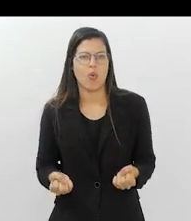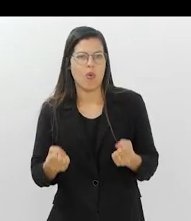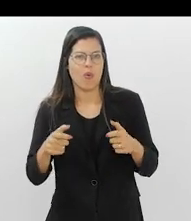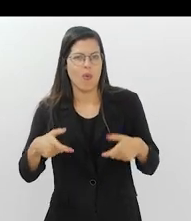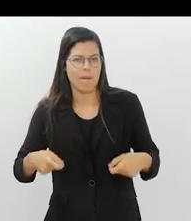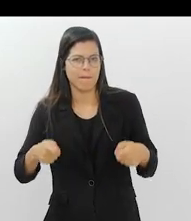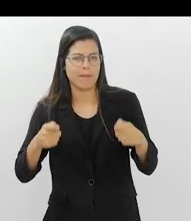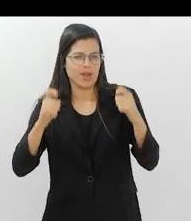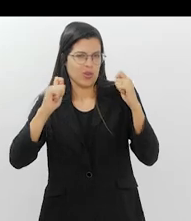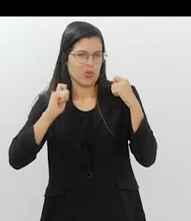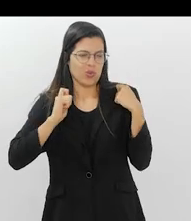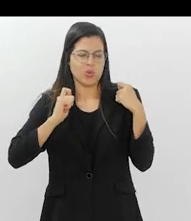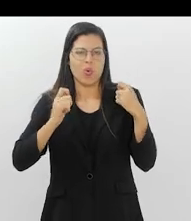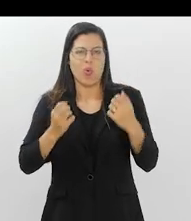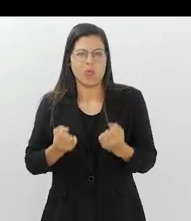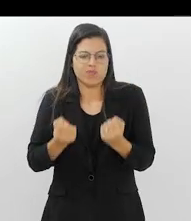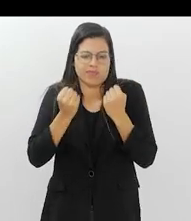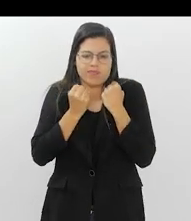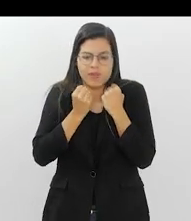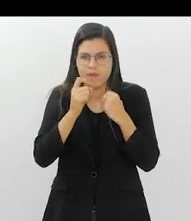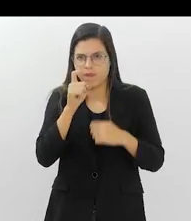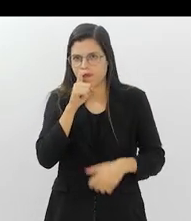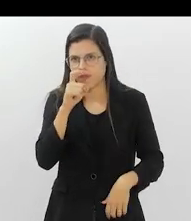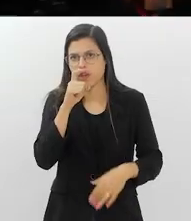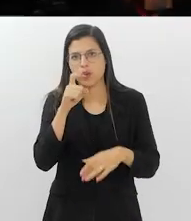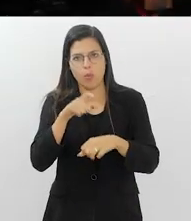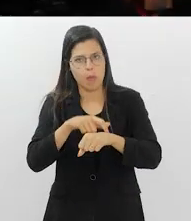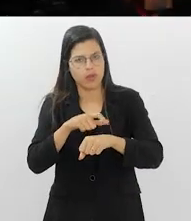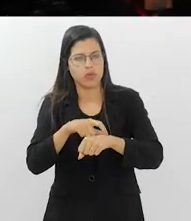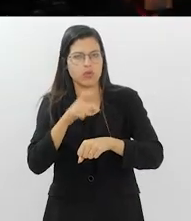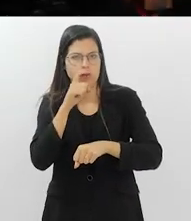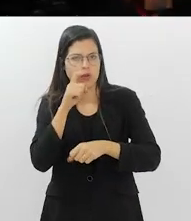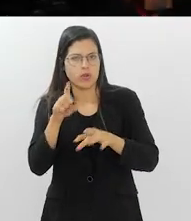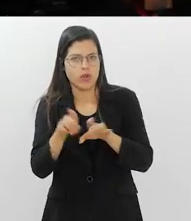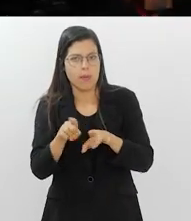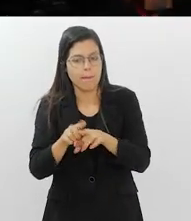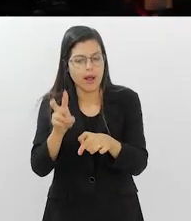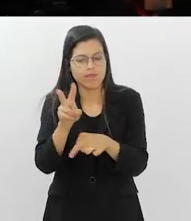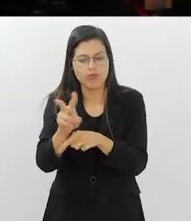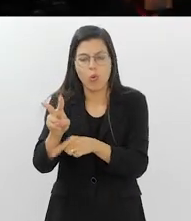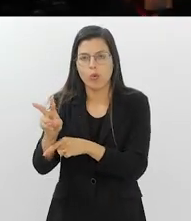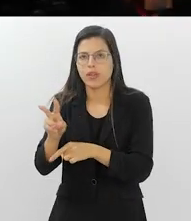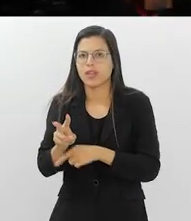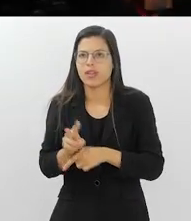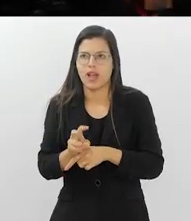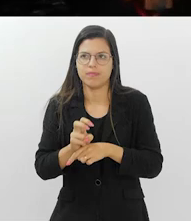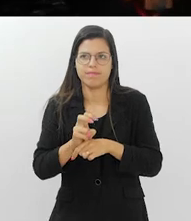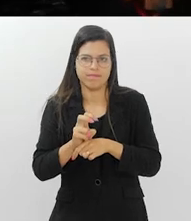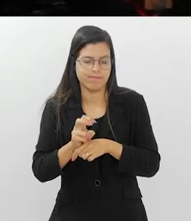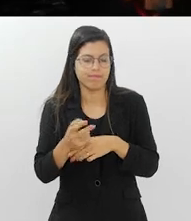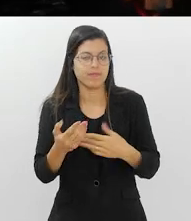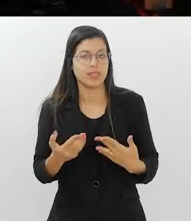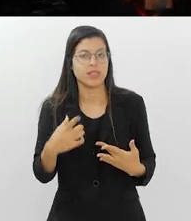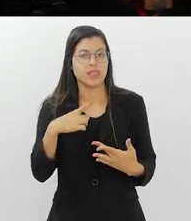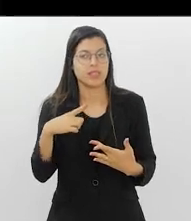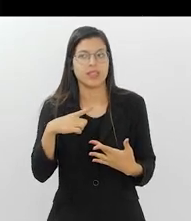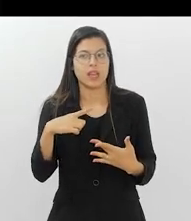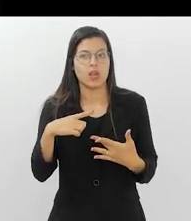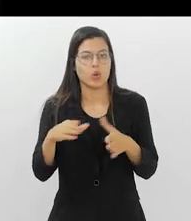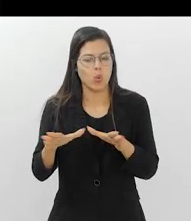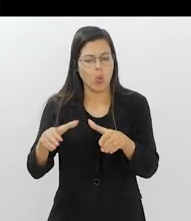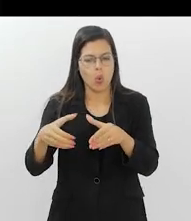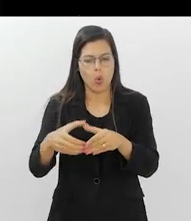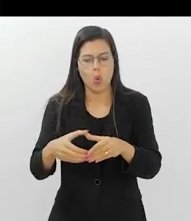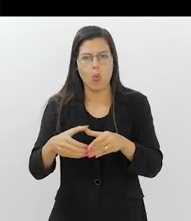cobertores, para acolher e cuidar desses idosos no ambiente de muito frio, né? E temos toda